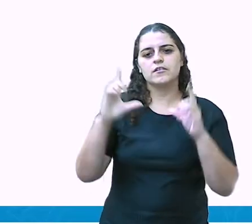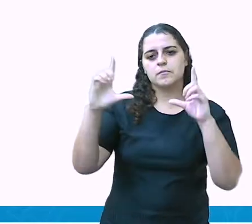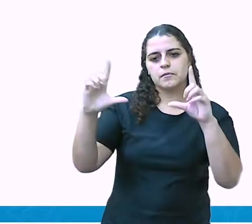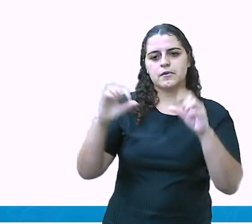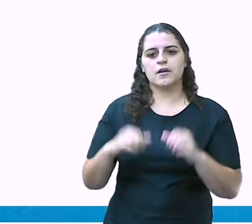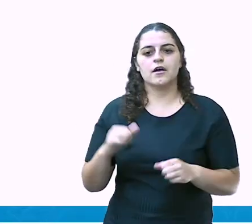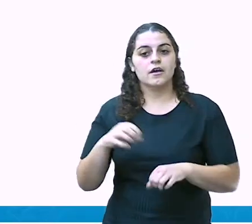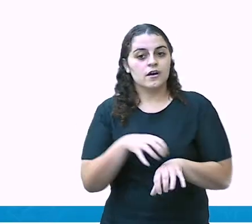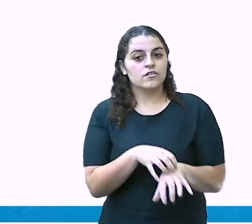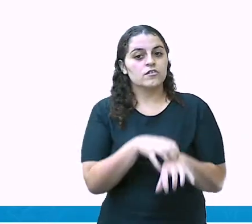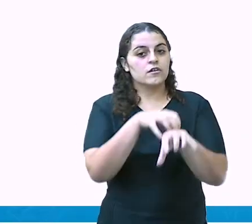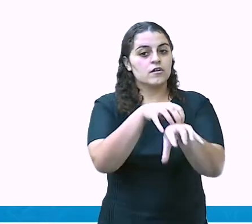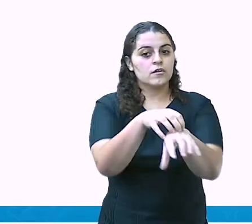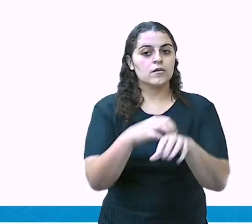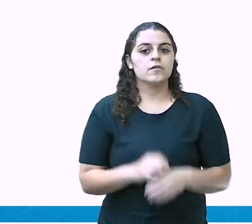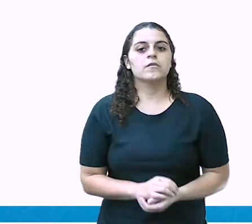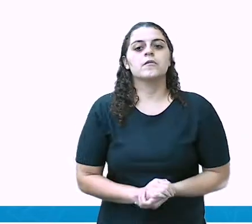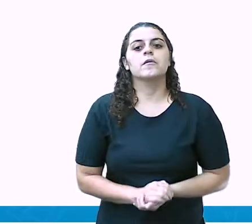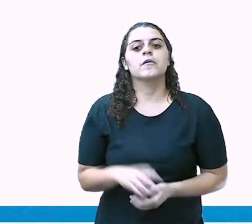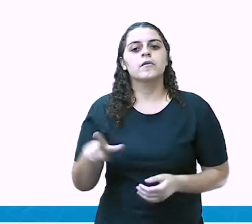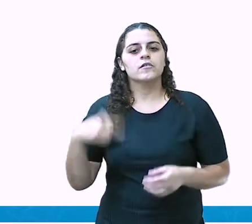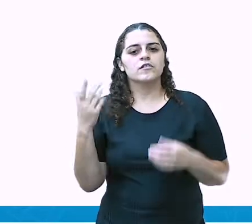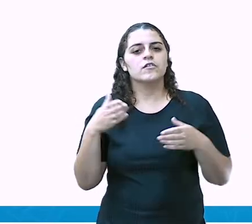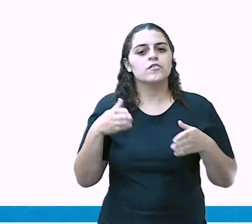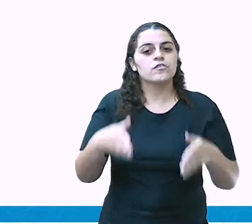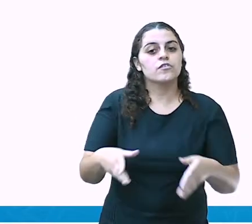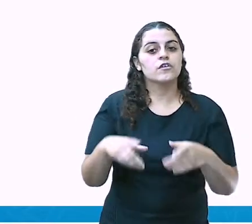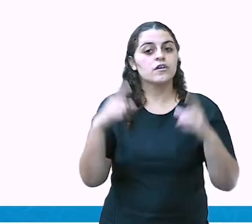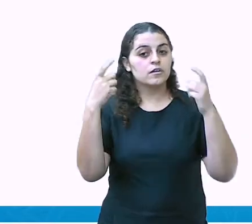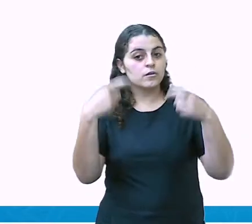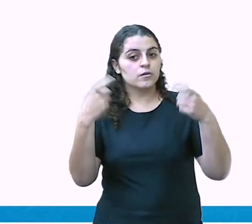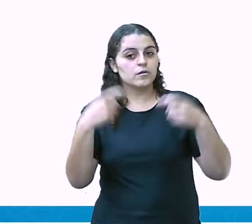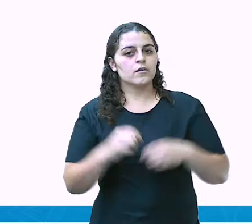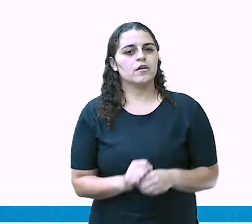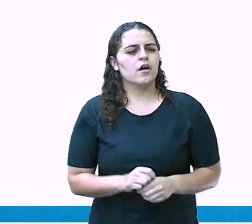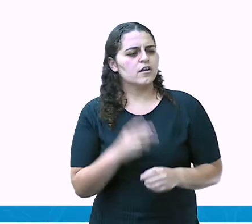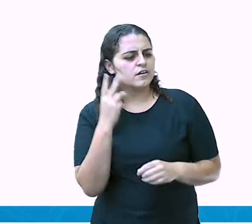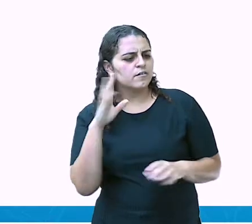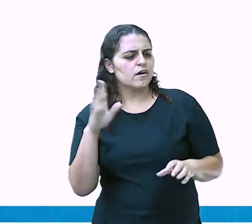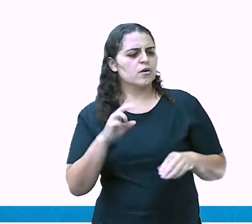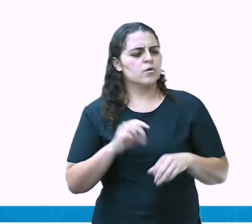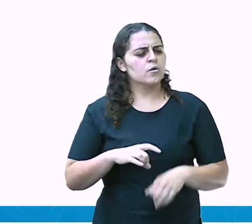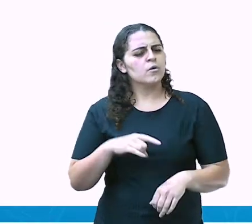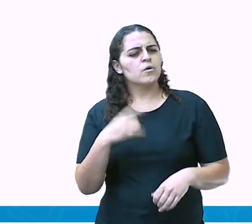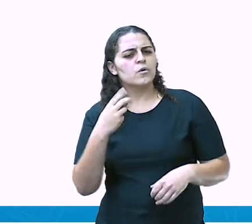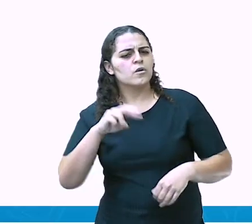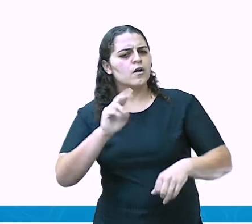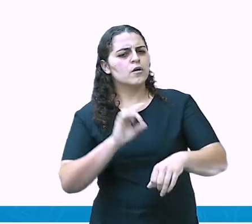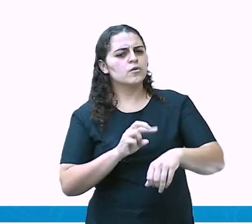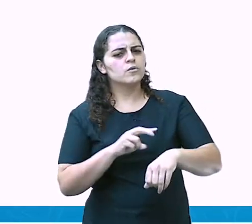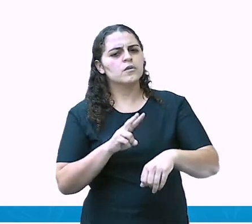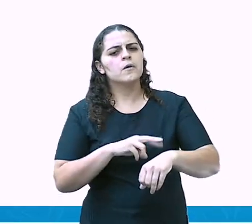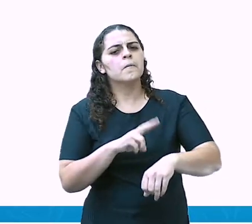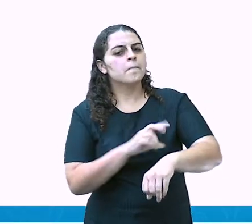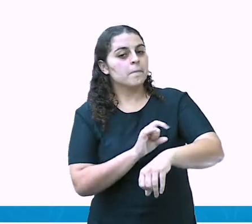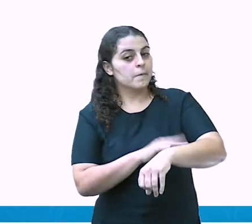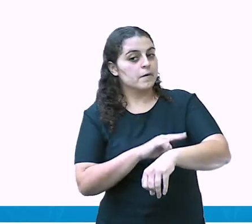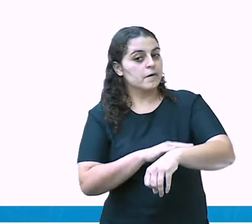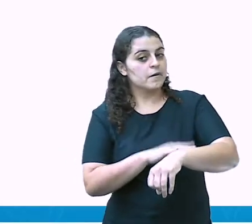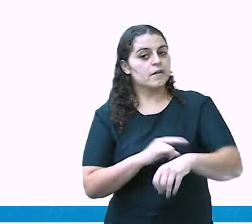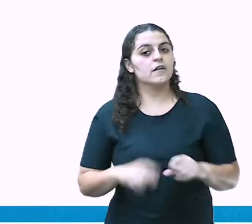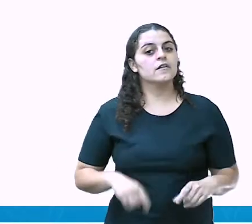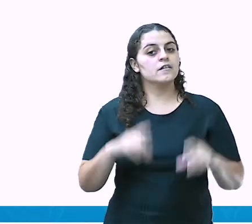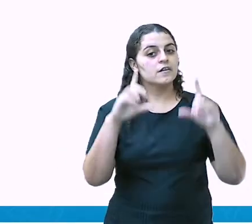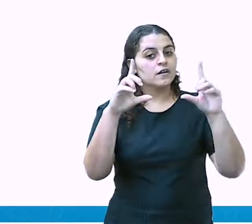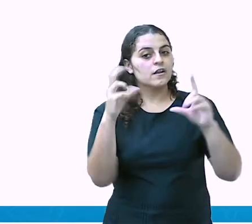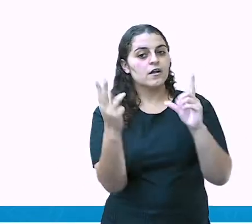que nós vimos aí na vez passada, quando você chega num estabelecimento aí público, vai usar o banheiro, Tem lá as figuras que identificam